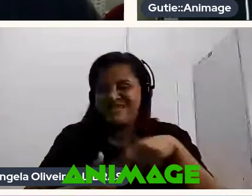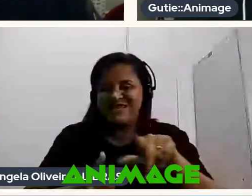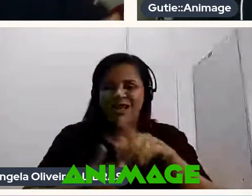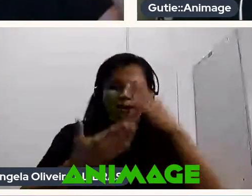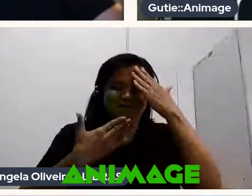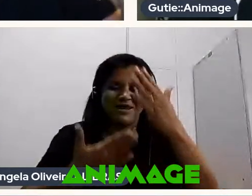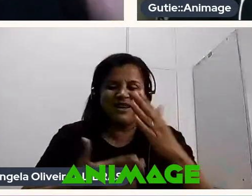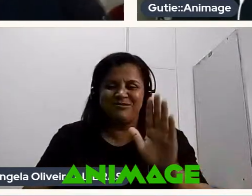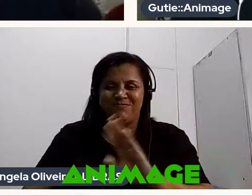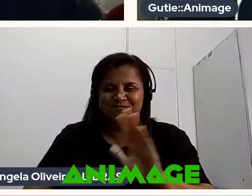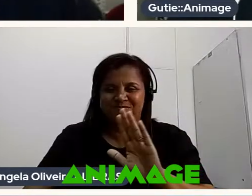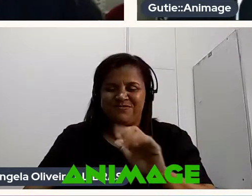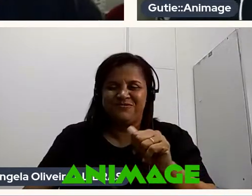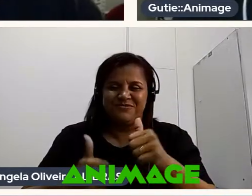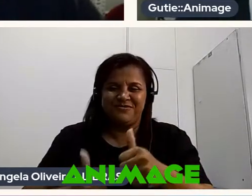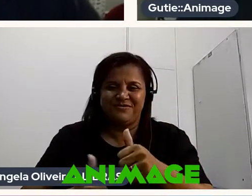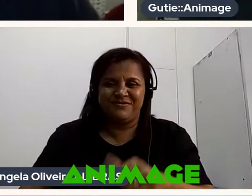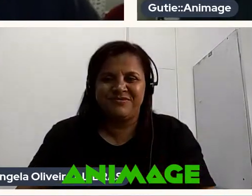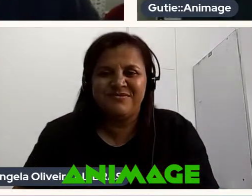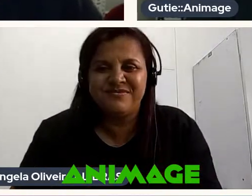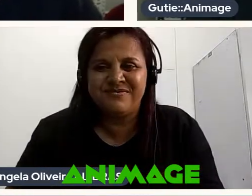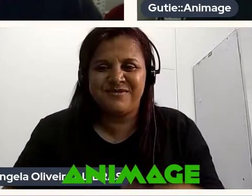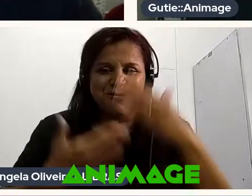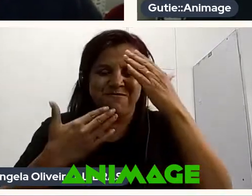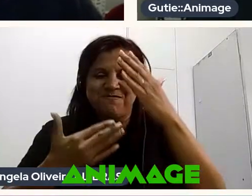Valeu Valeu Obrigado Tchau Tchau